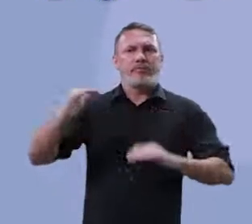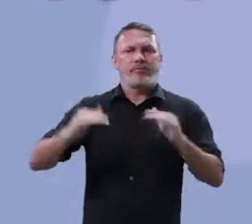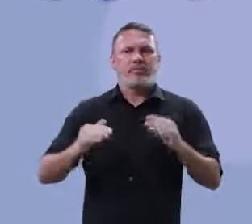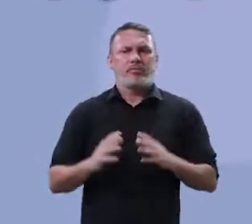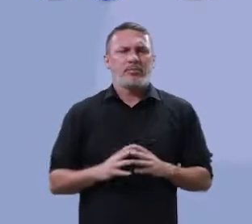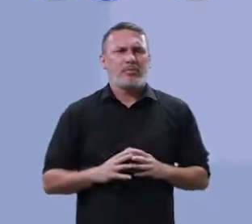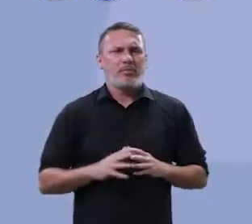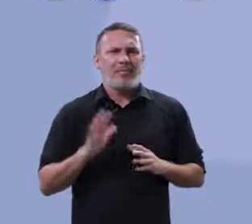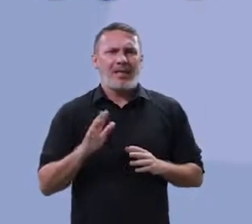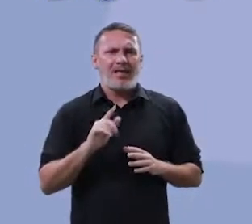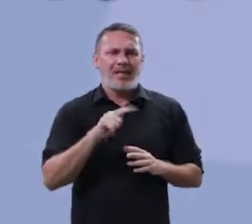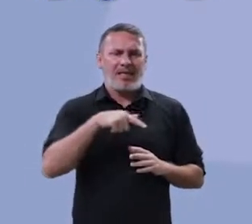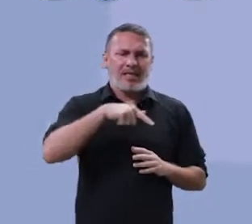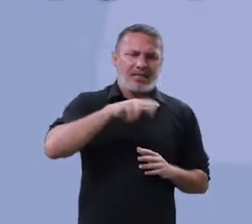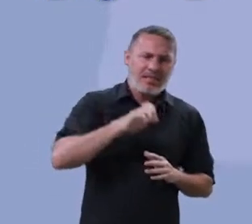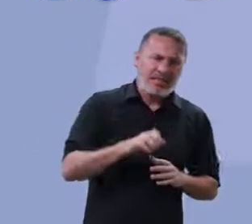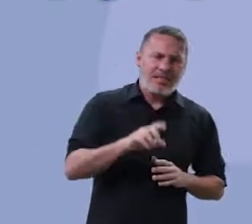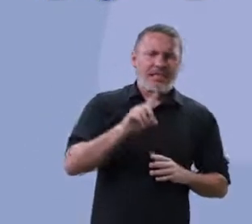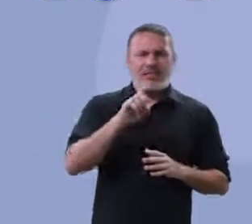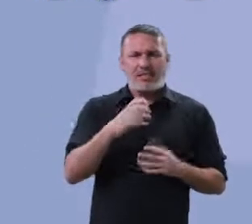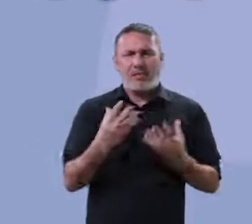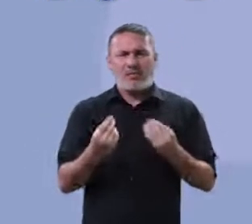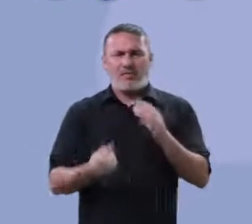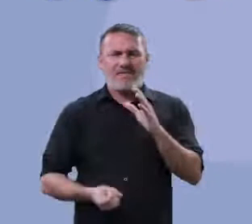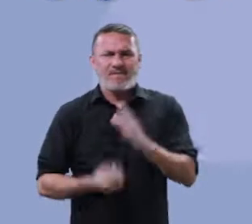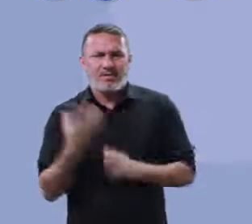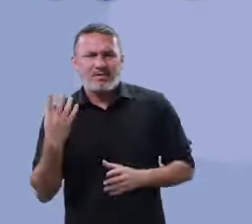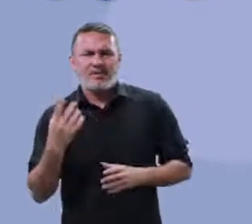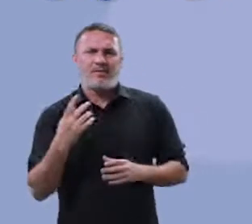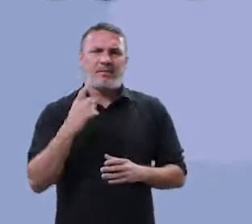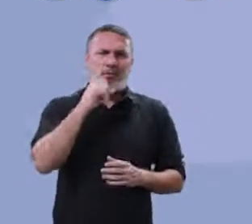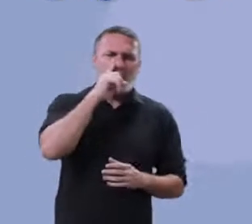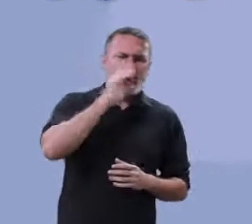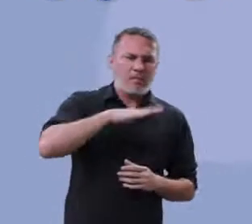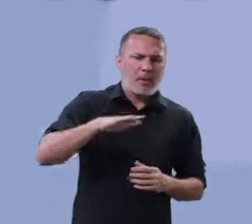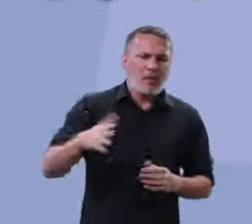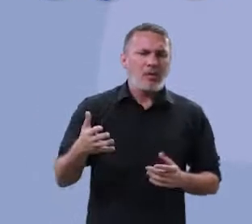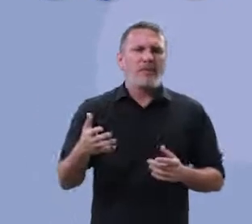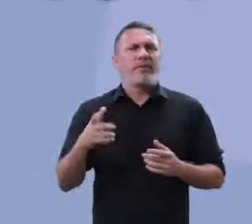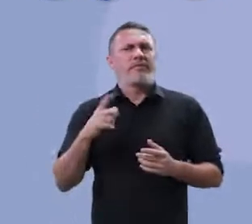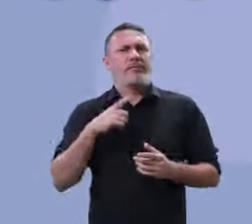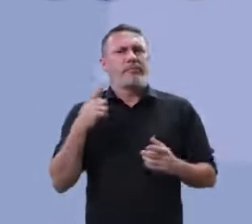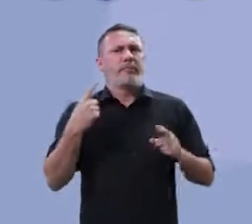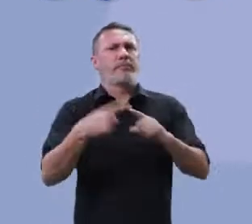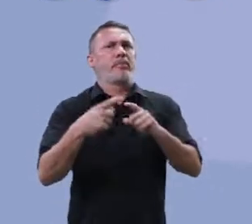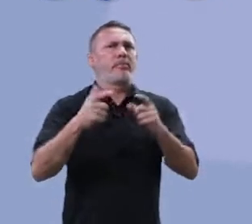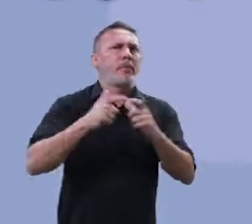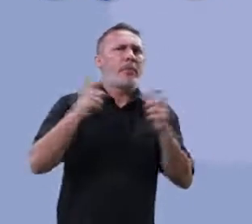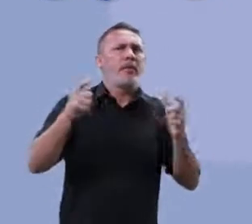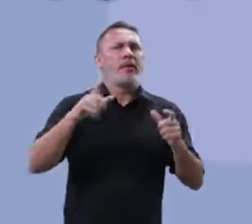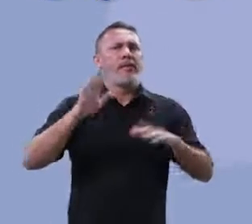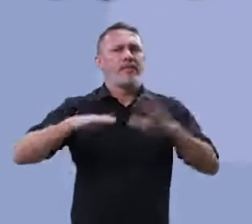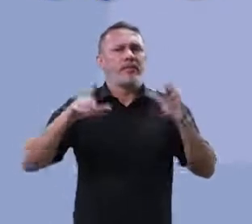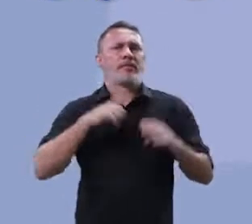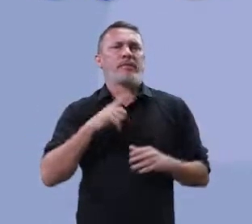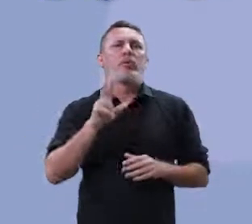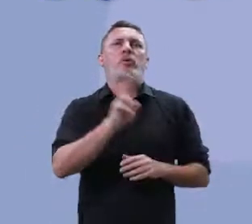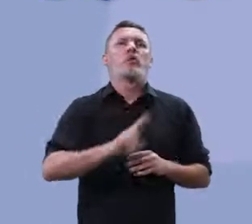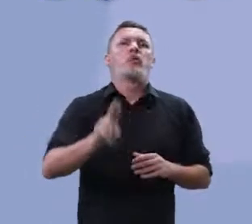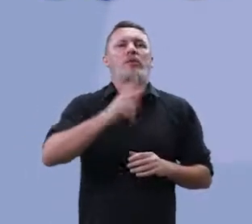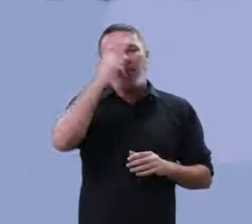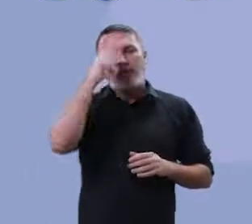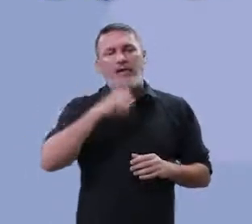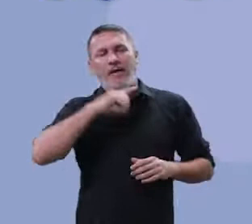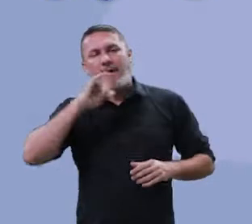Calma aí. Que, de muitas vezes, perigosos e não adequados para os menores. Tendo em vista que, na maioria das vezes,